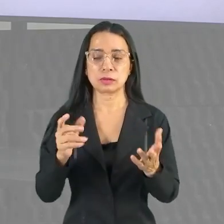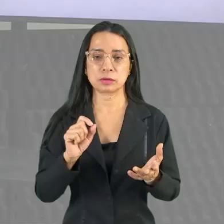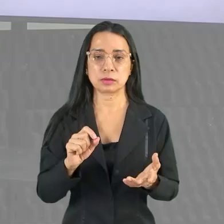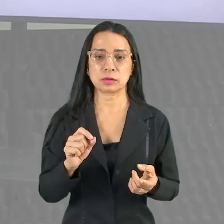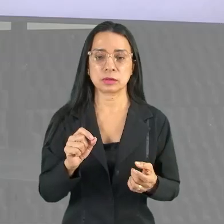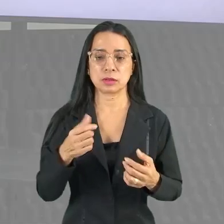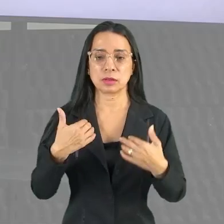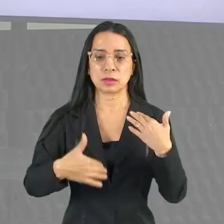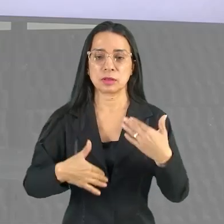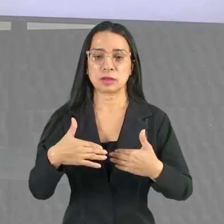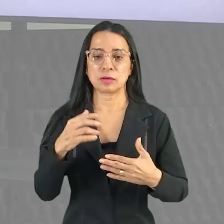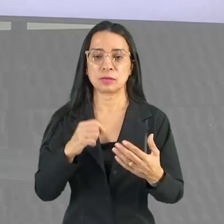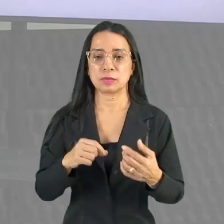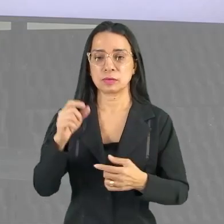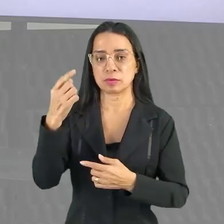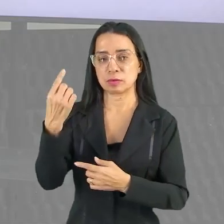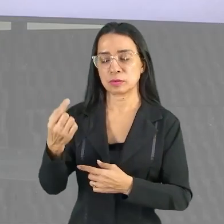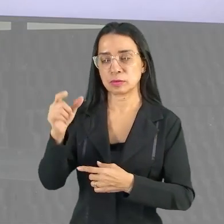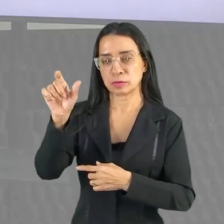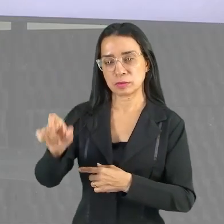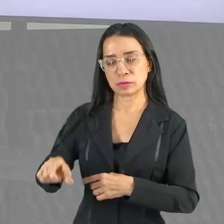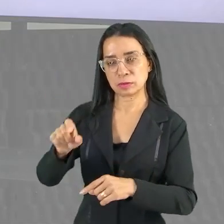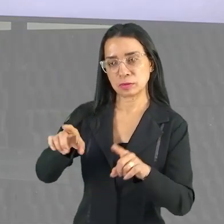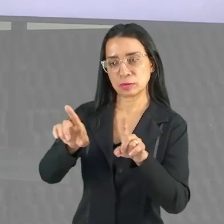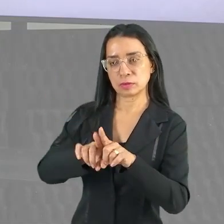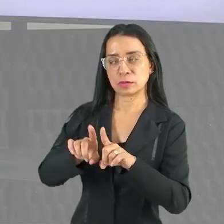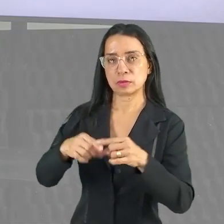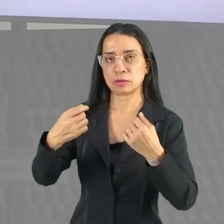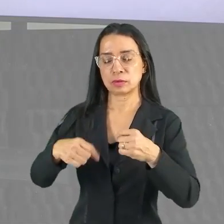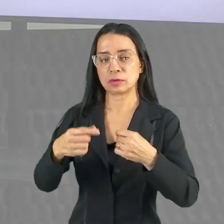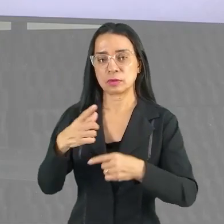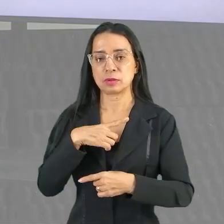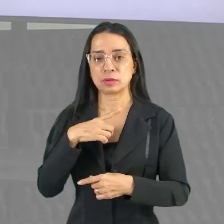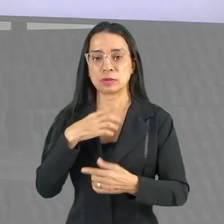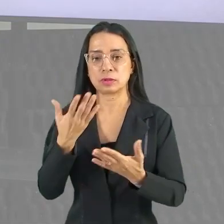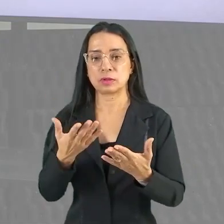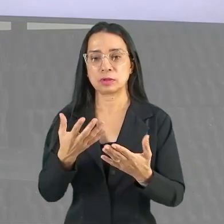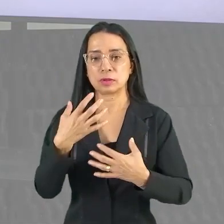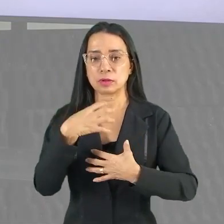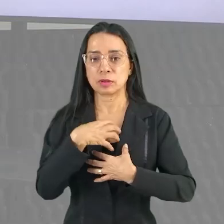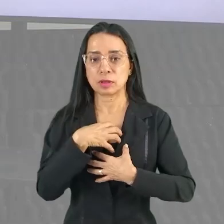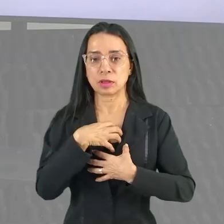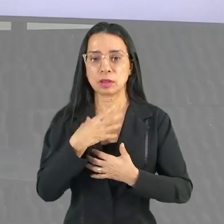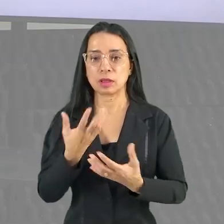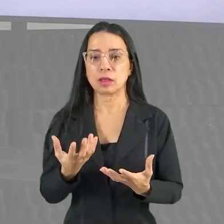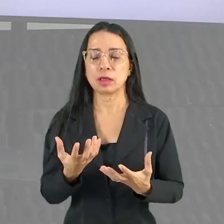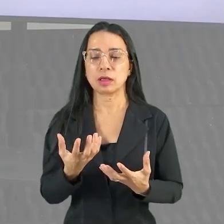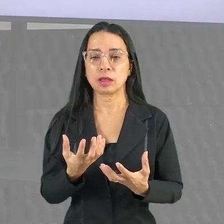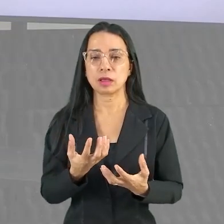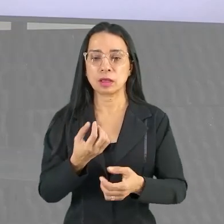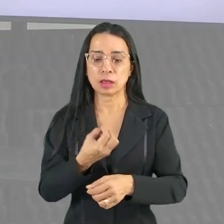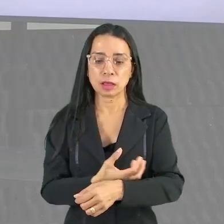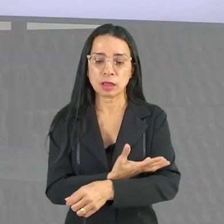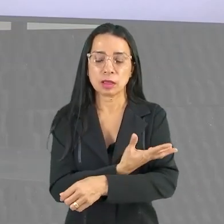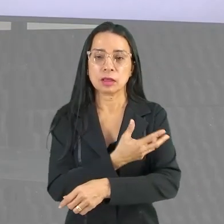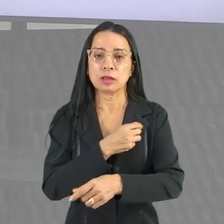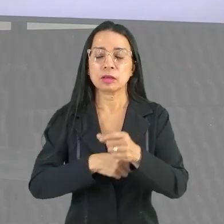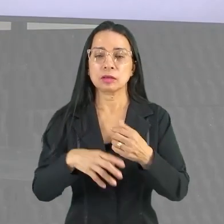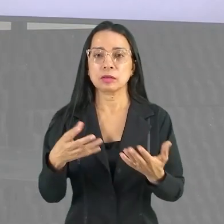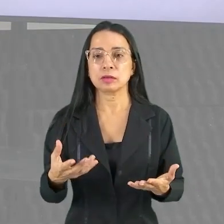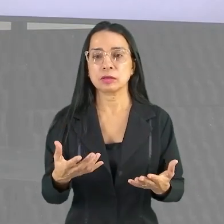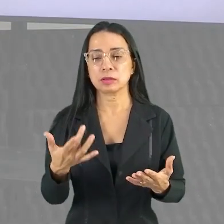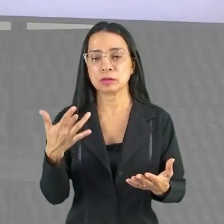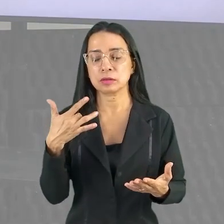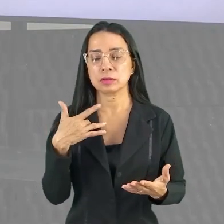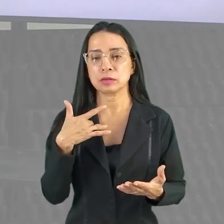físico desse indivíduo. Mas ele também precisa ter o seu emocional saudável, tá?